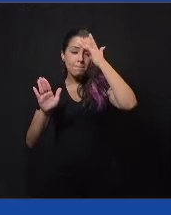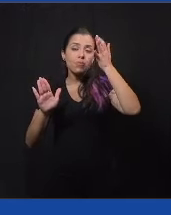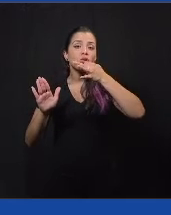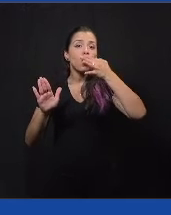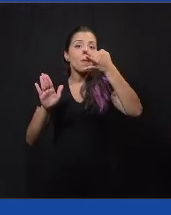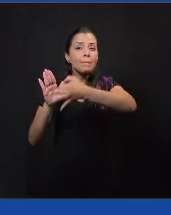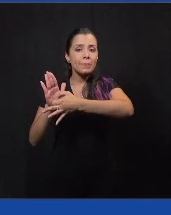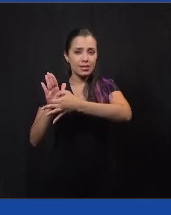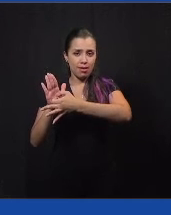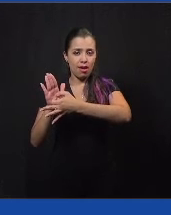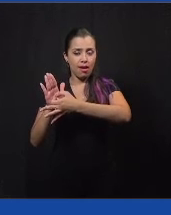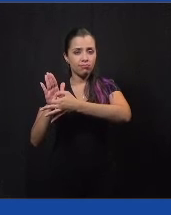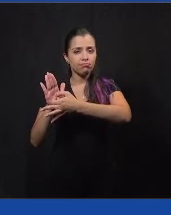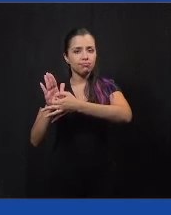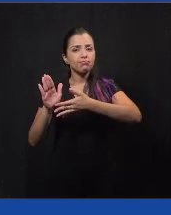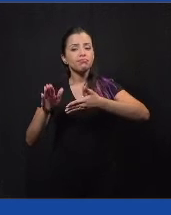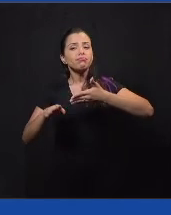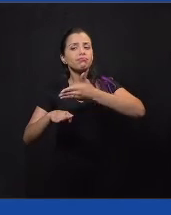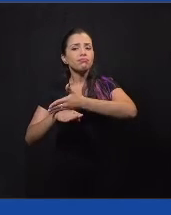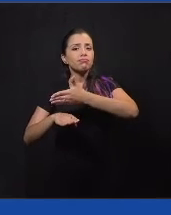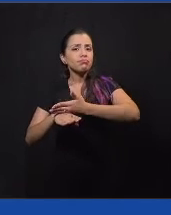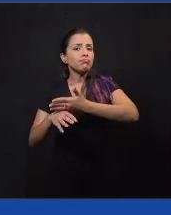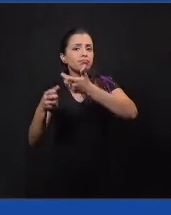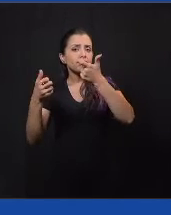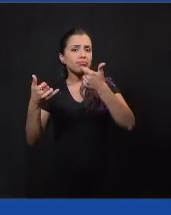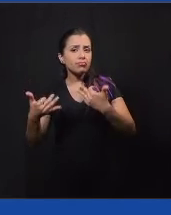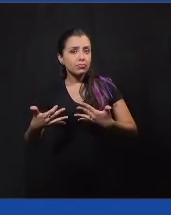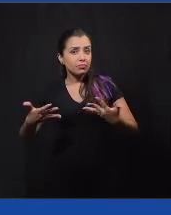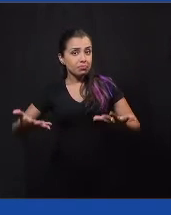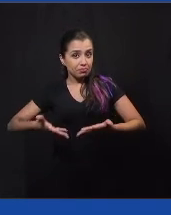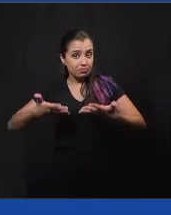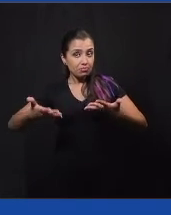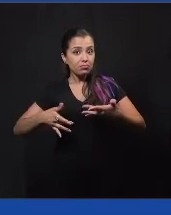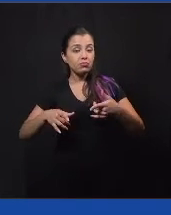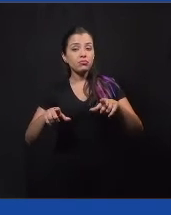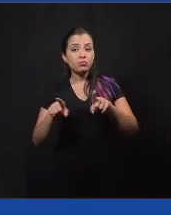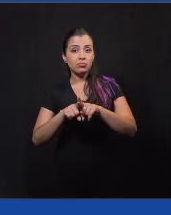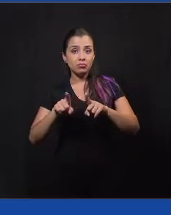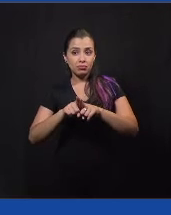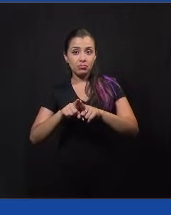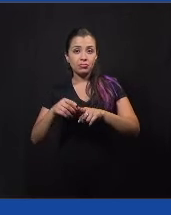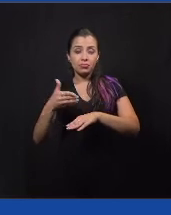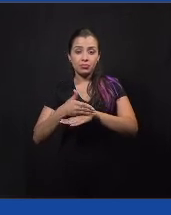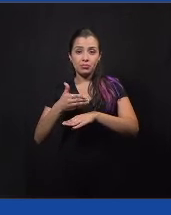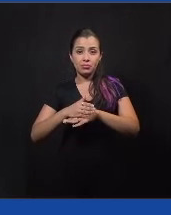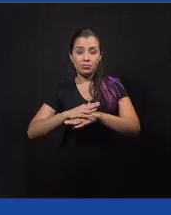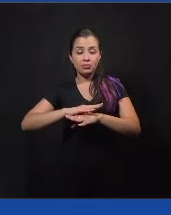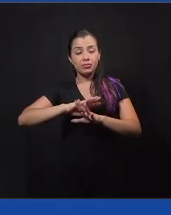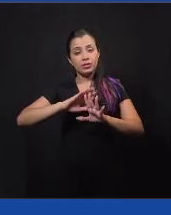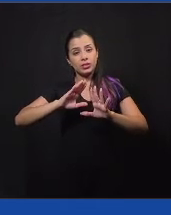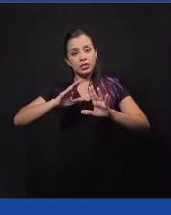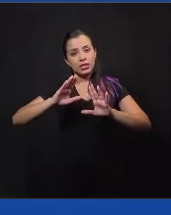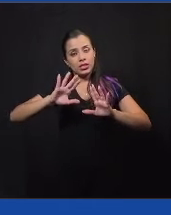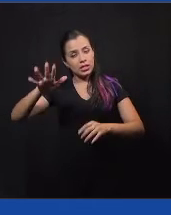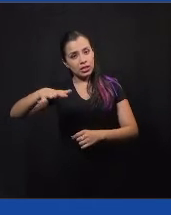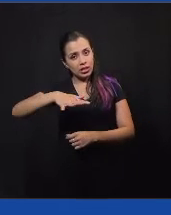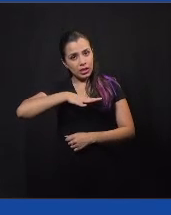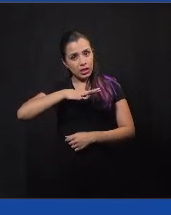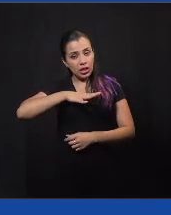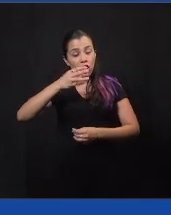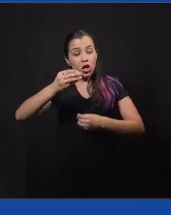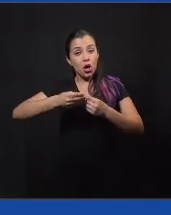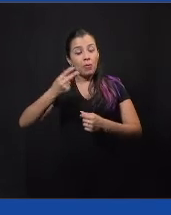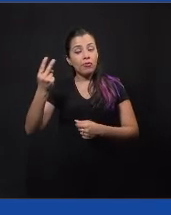falassem sobre a sua participação, seu engajamento no cotidiano da cidade, o quanto que elas valorizavam aprender sobre a educação